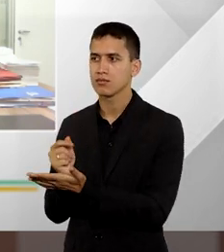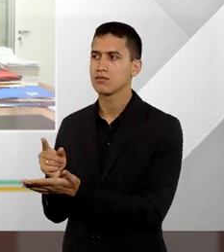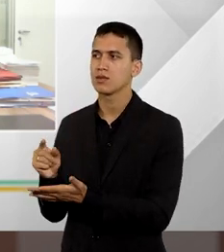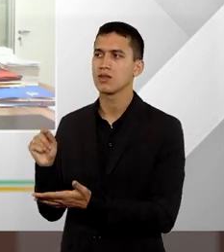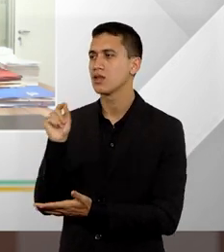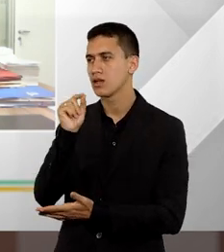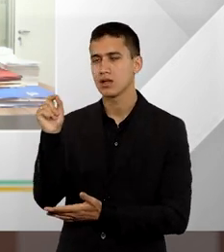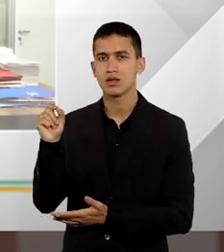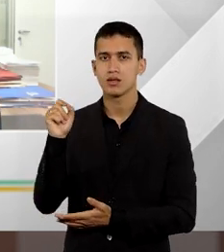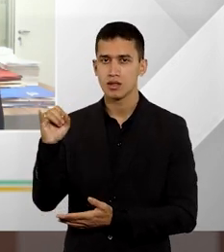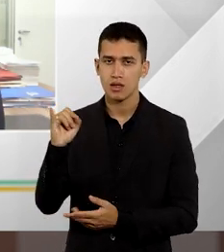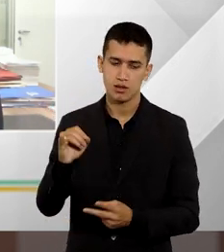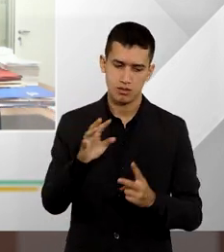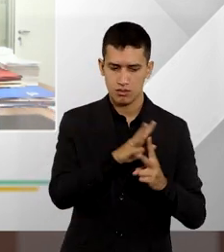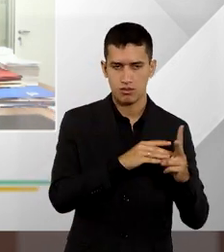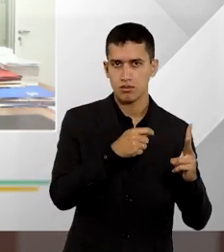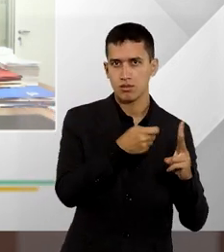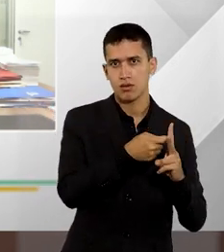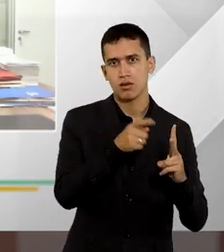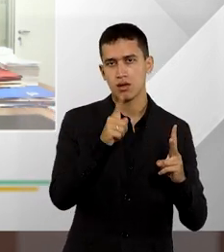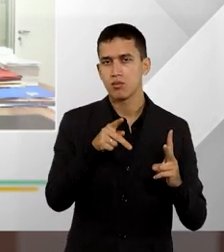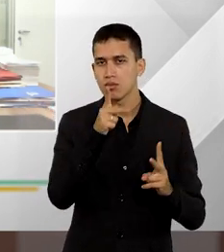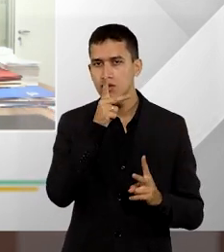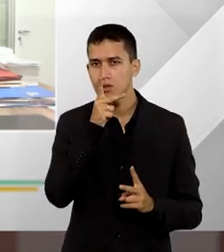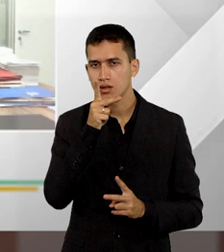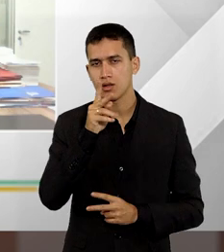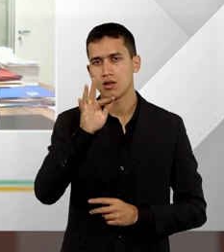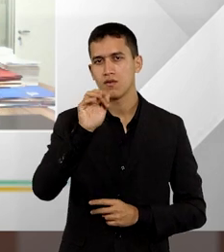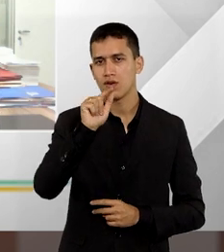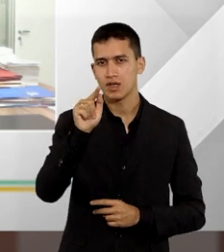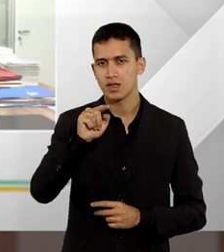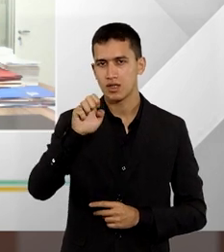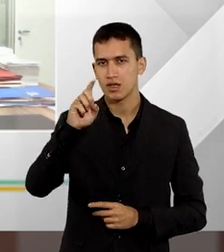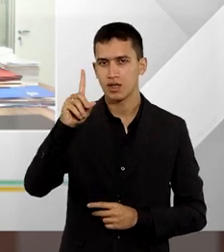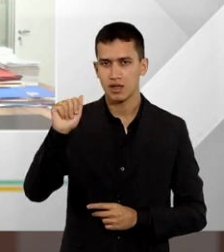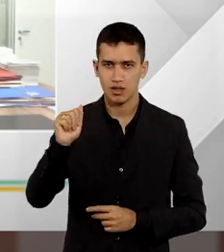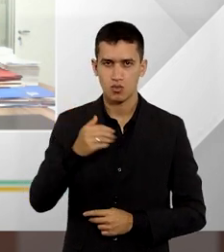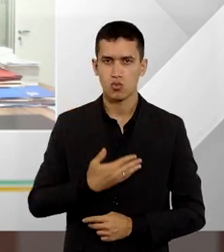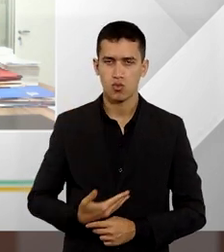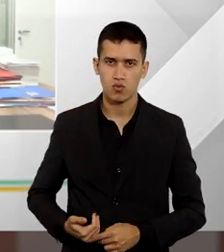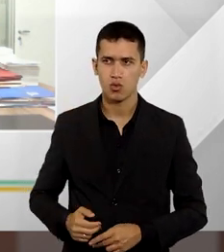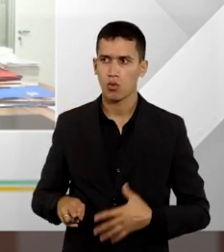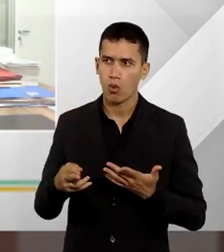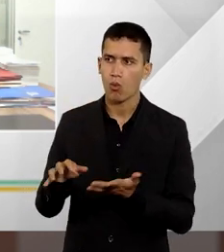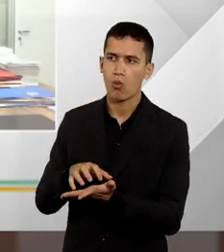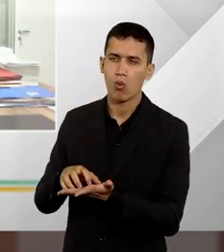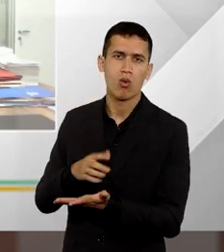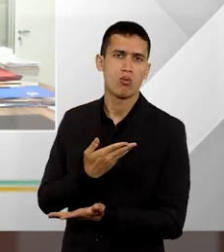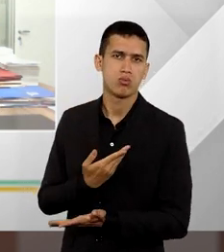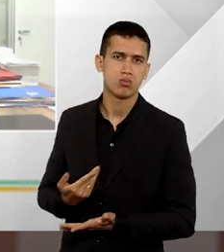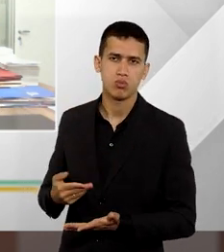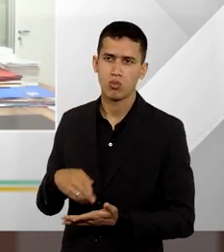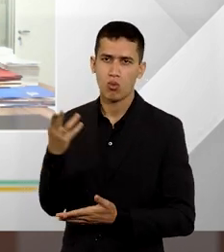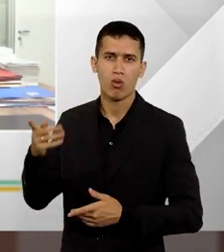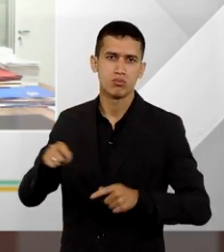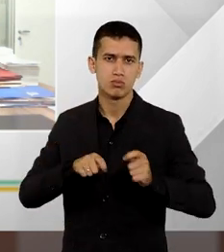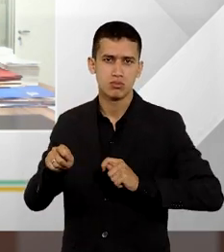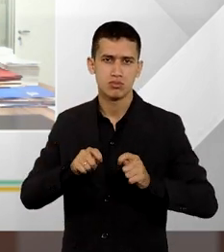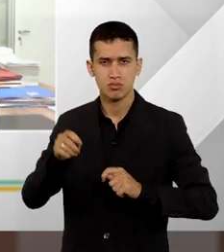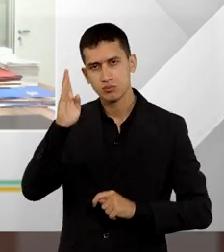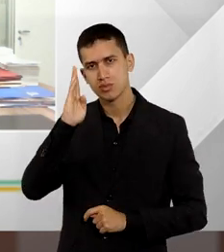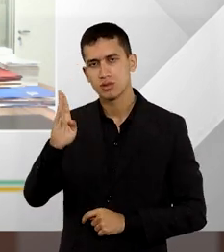se a parte vencedora na ação for, por exemplo, a fazenda pública de qualquer dos entes da república ou mesmo da administração indireta, como é que,